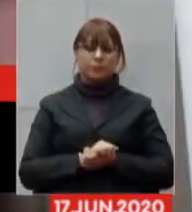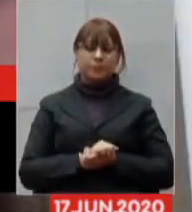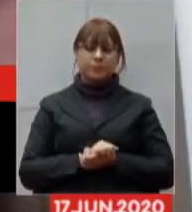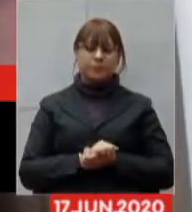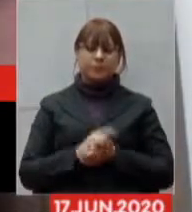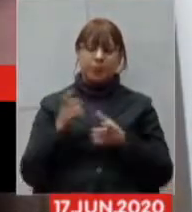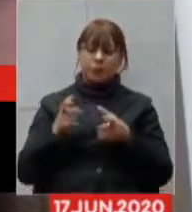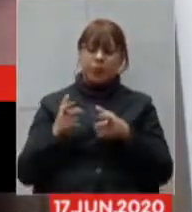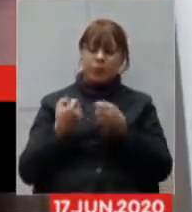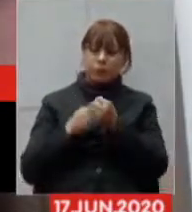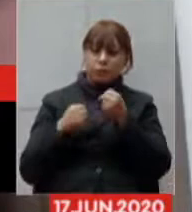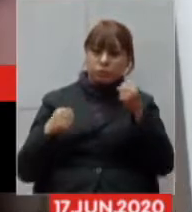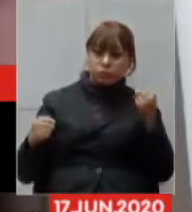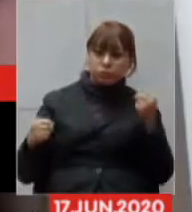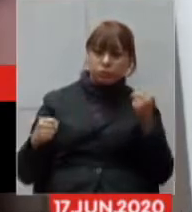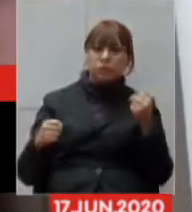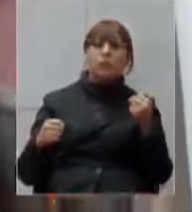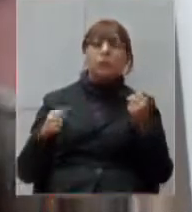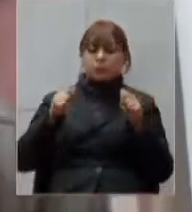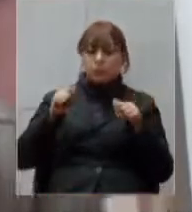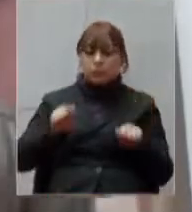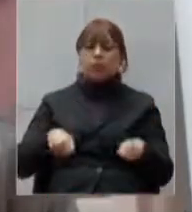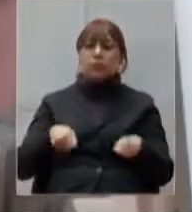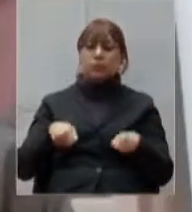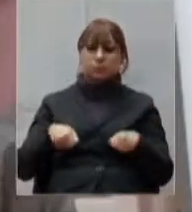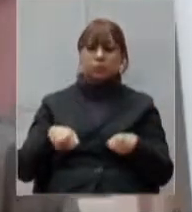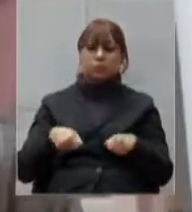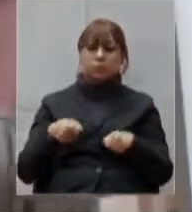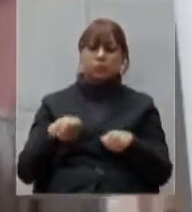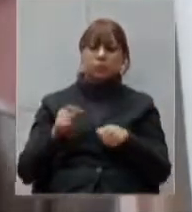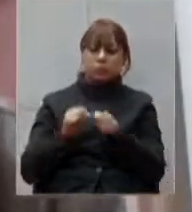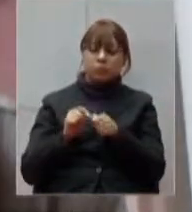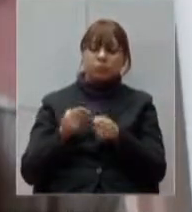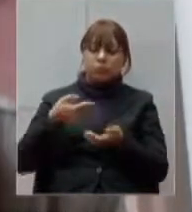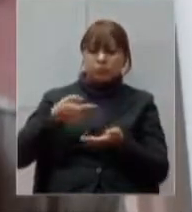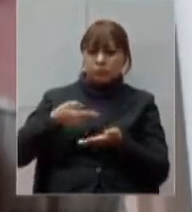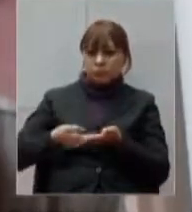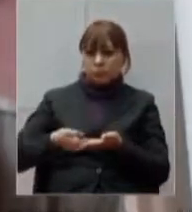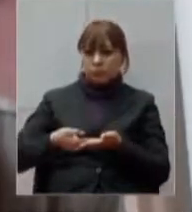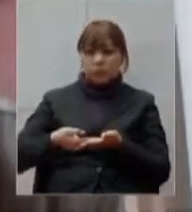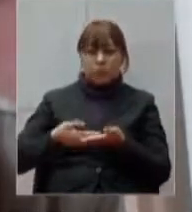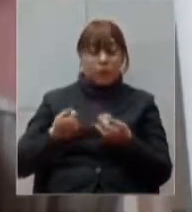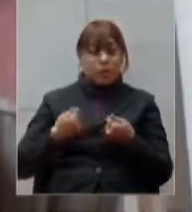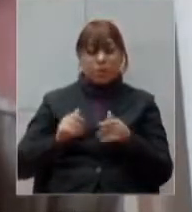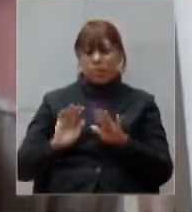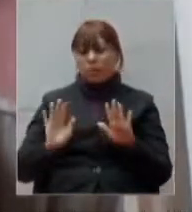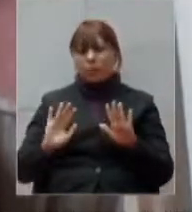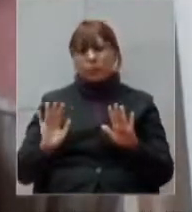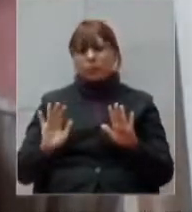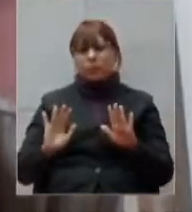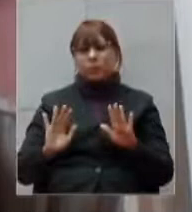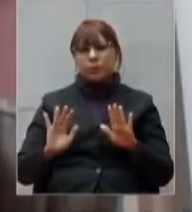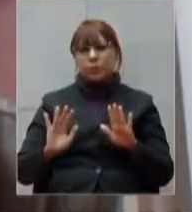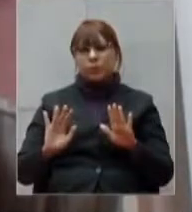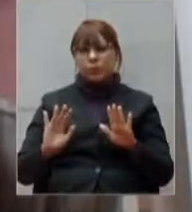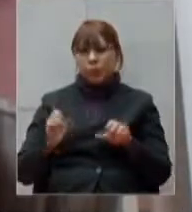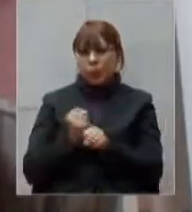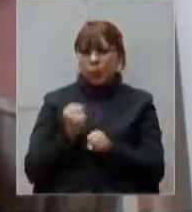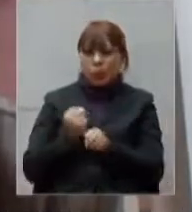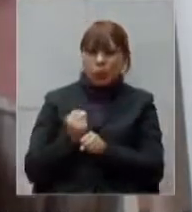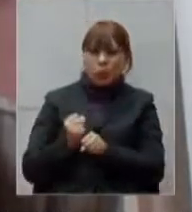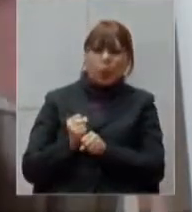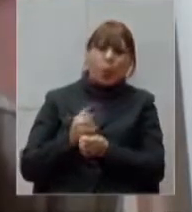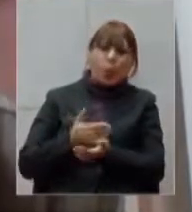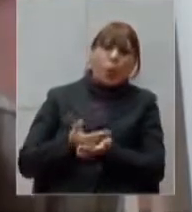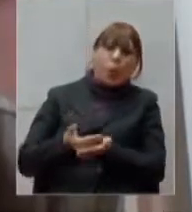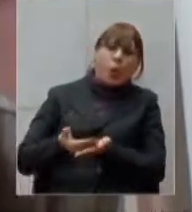permite a expansão de leitos sem que haja necessidade de partir do zero com a construção de um